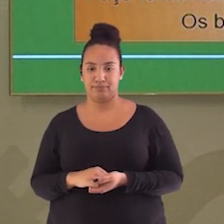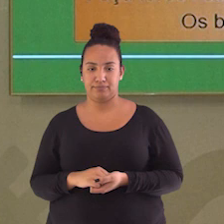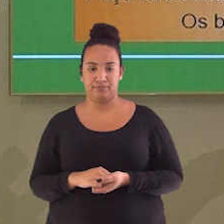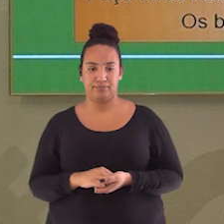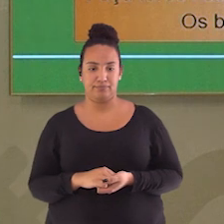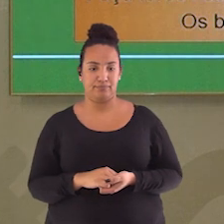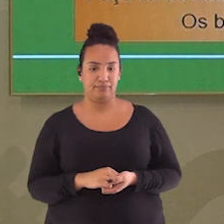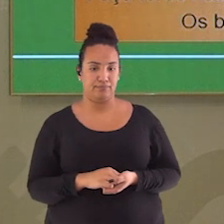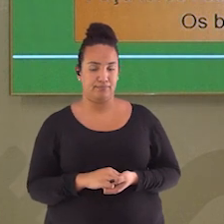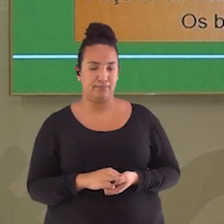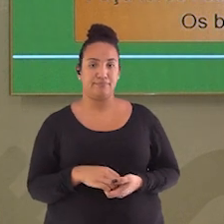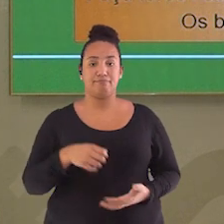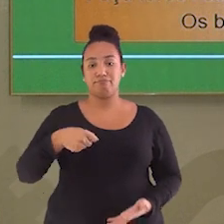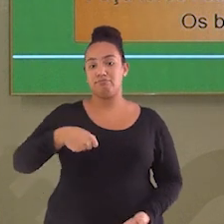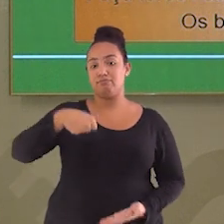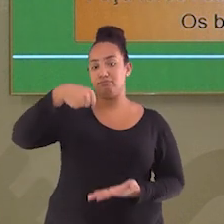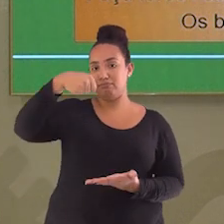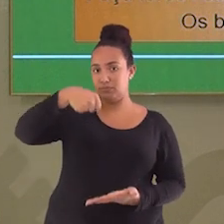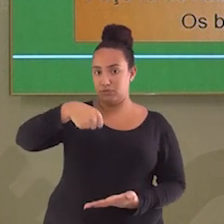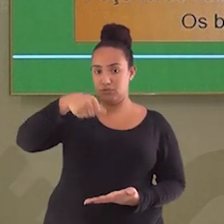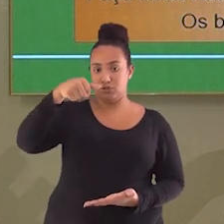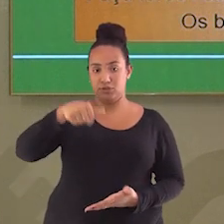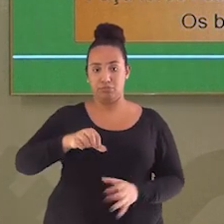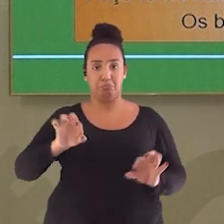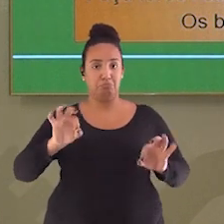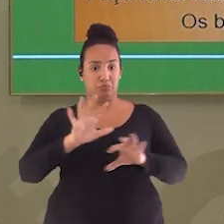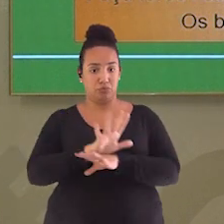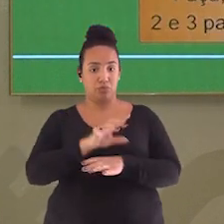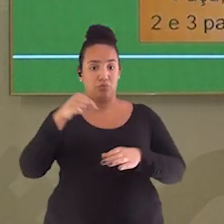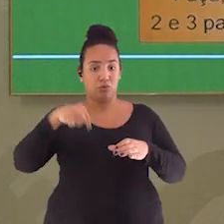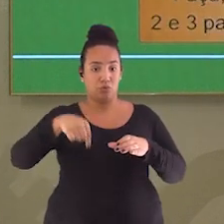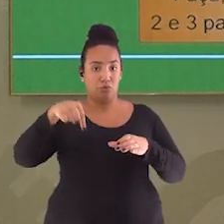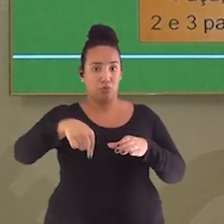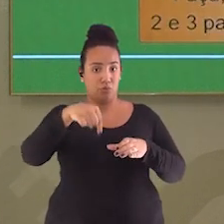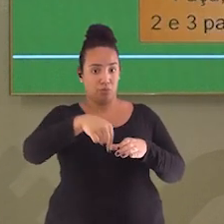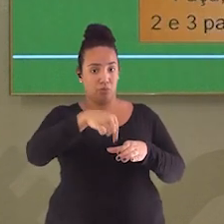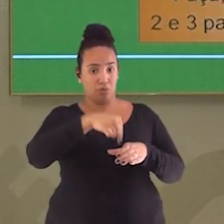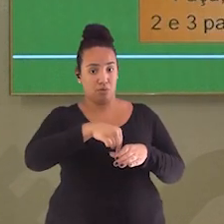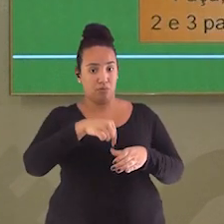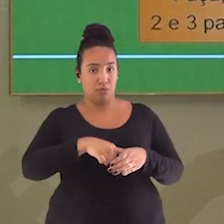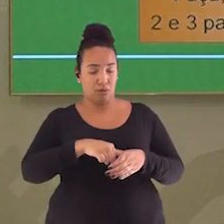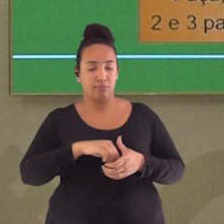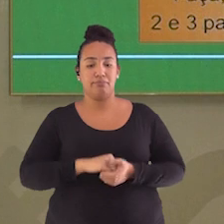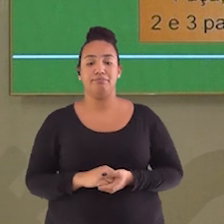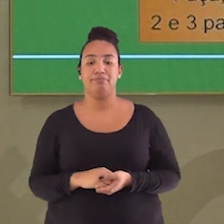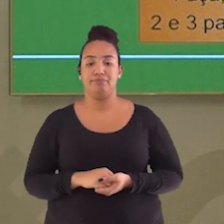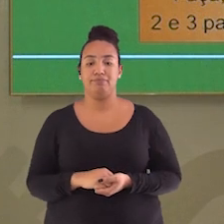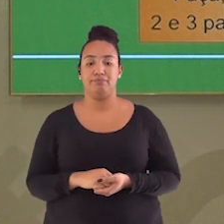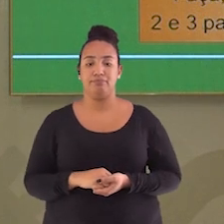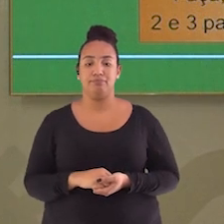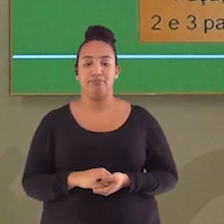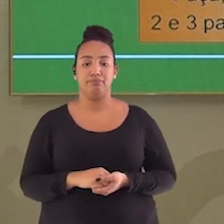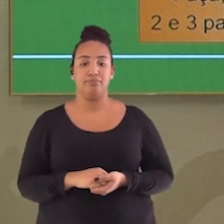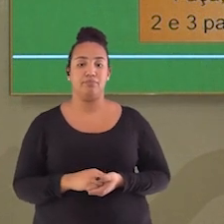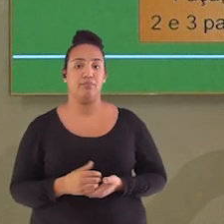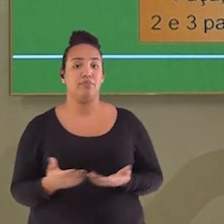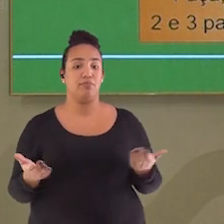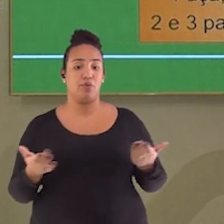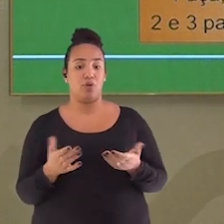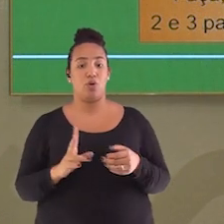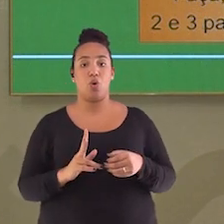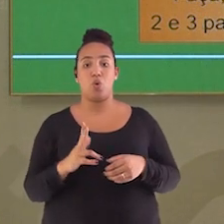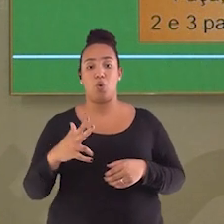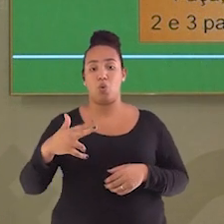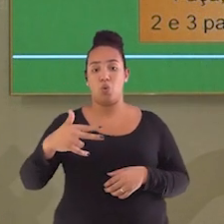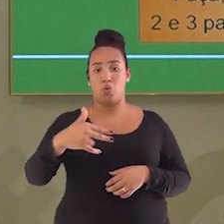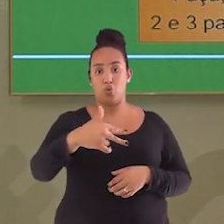Os baldes, né, após feita essa etapa, vão sofrer cortes na